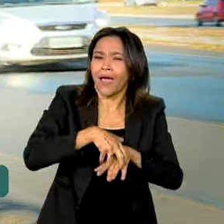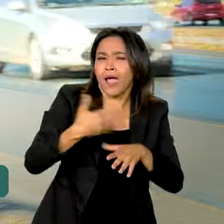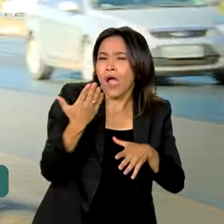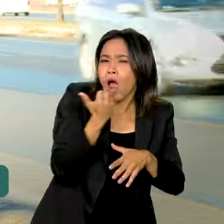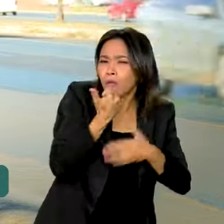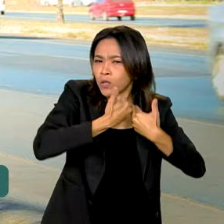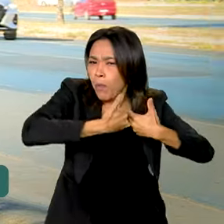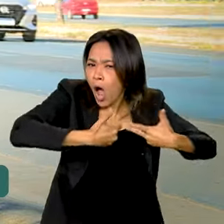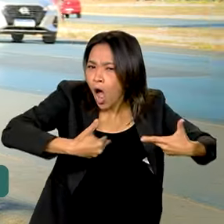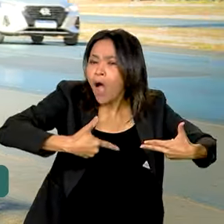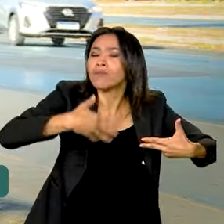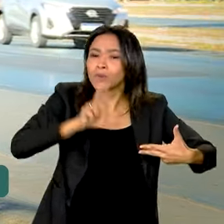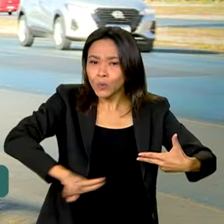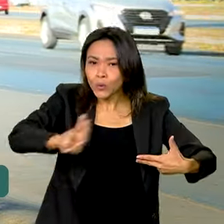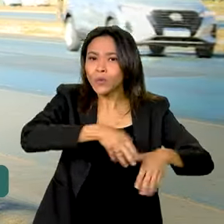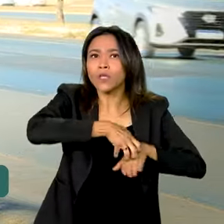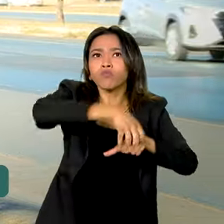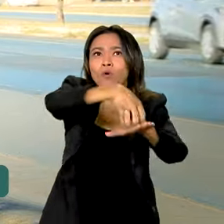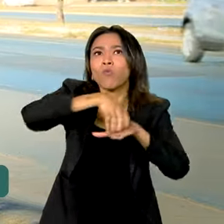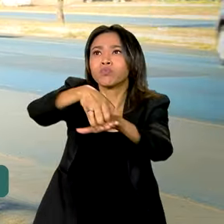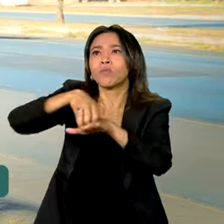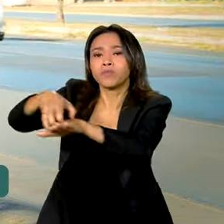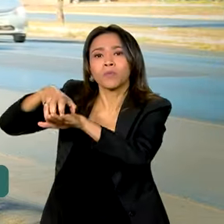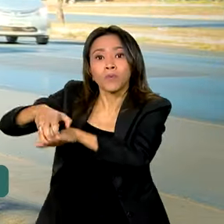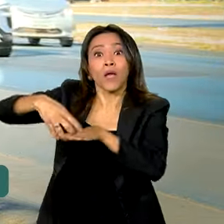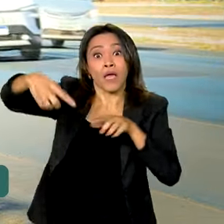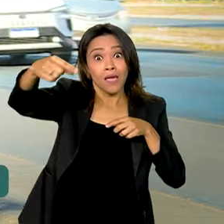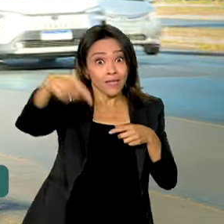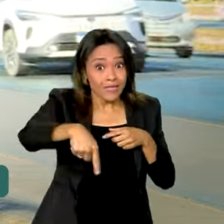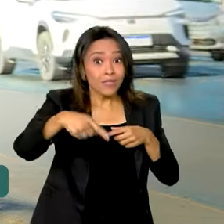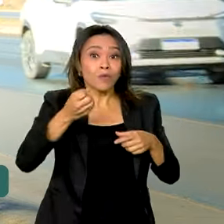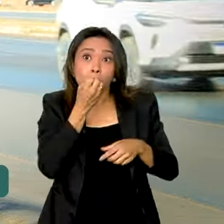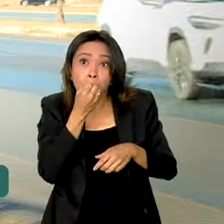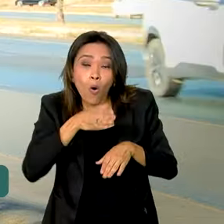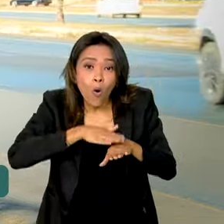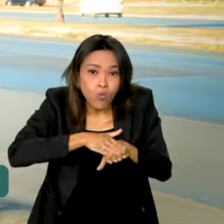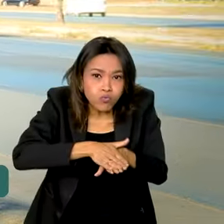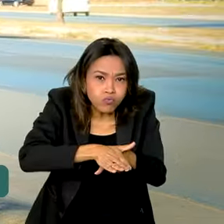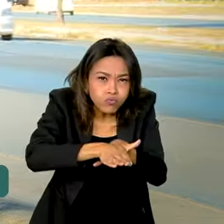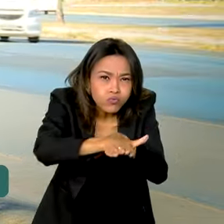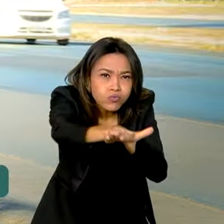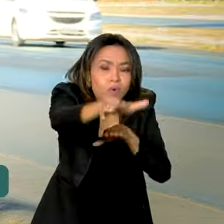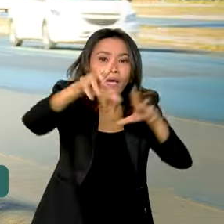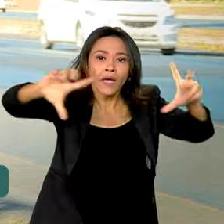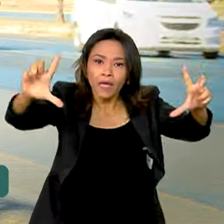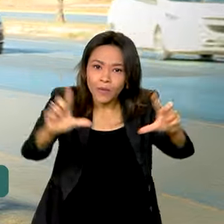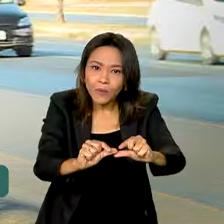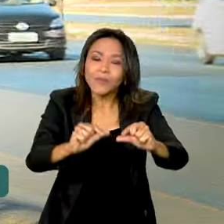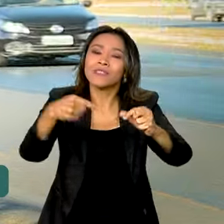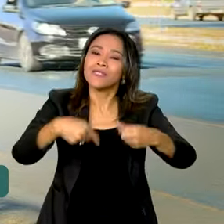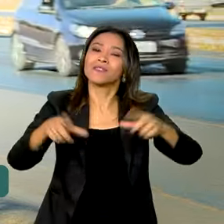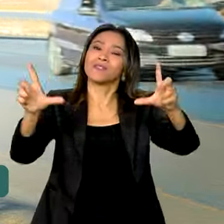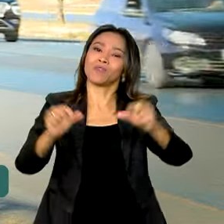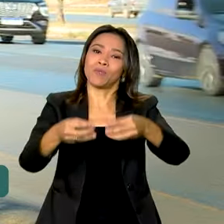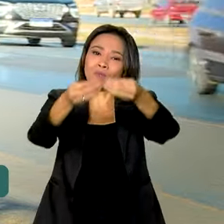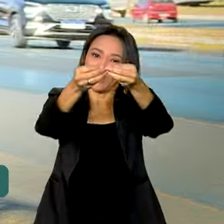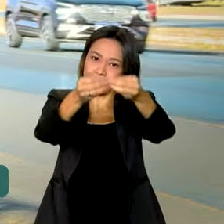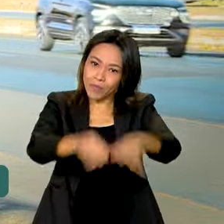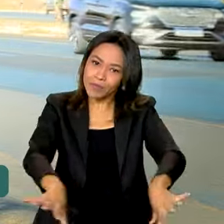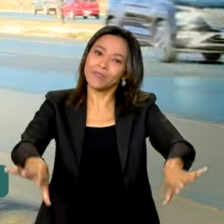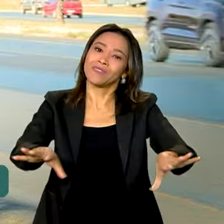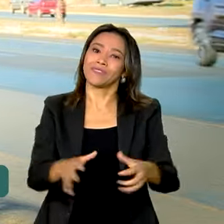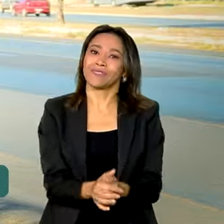Então ter uma boa malha rodoviária reduz o custo de transportes. Isso impacta diretamente no preço daquilo que a gente